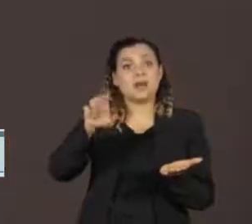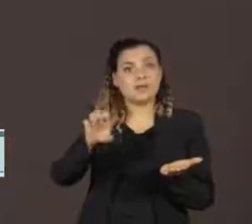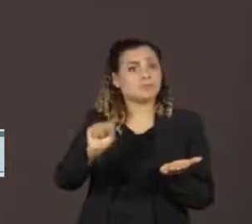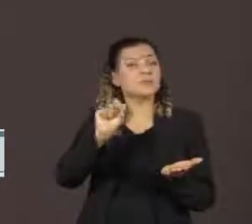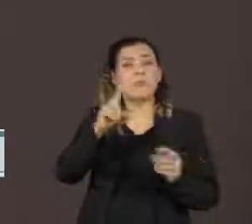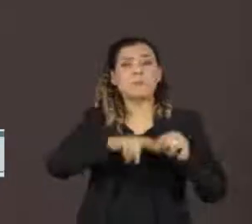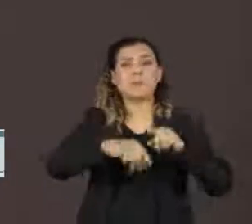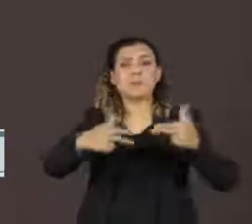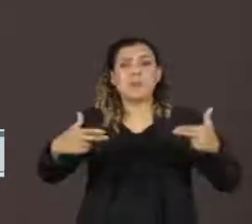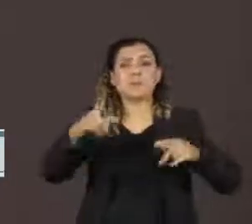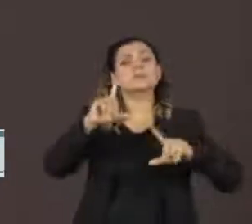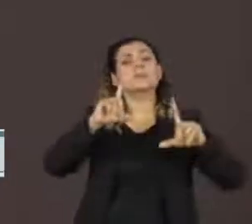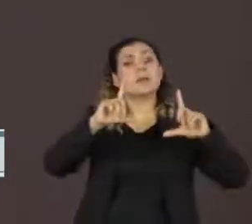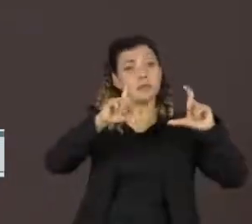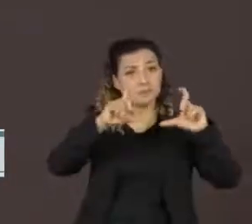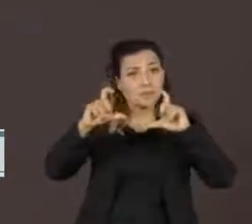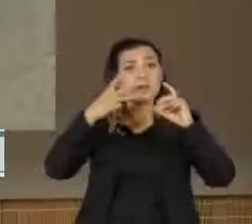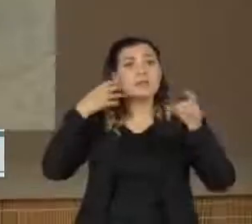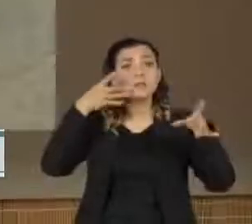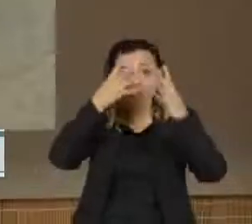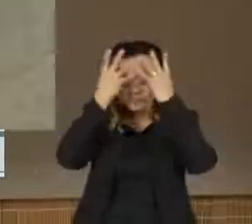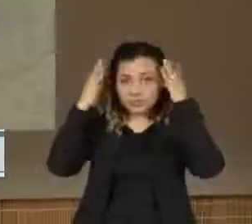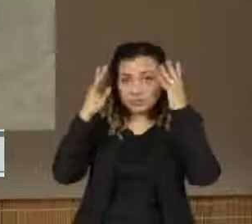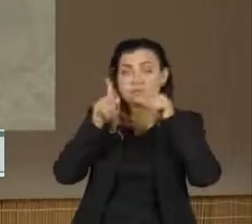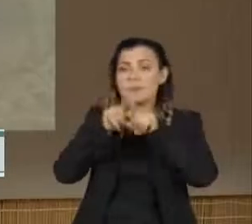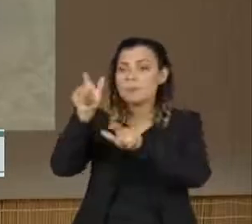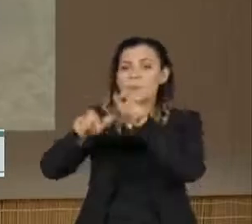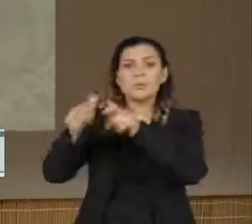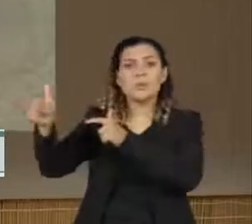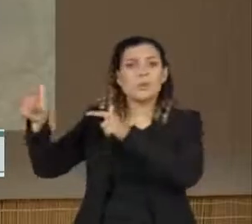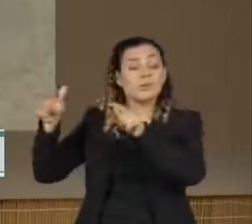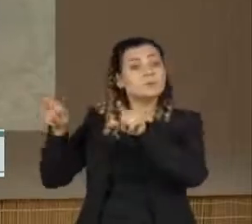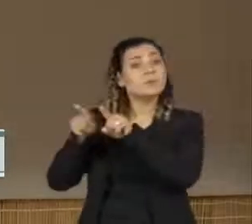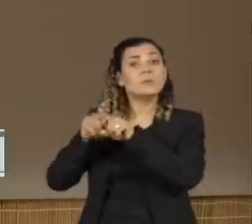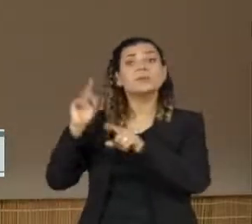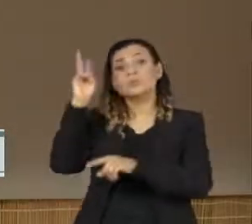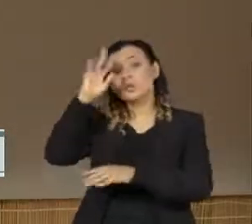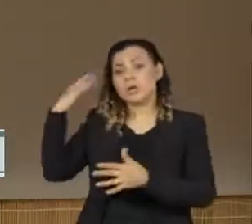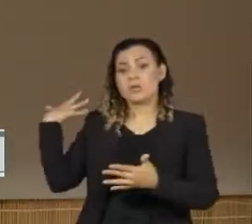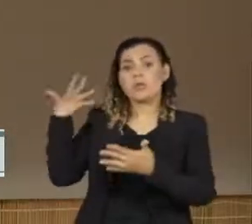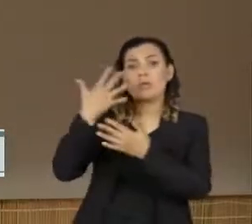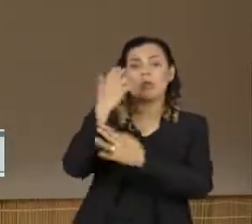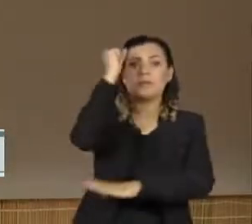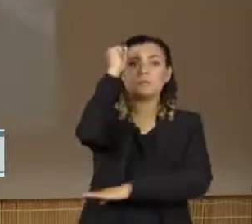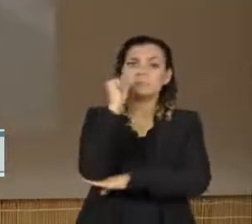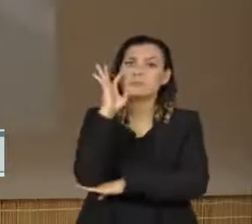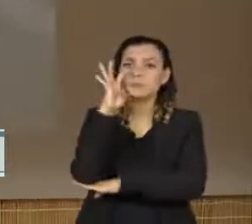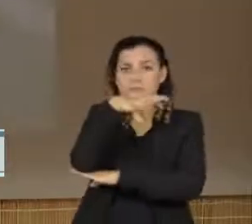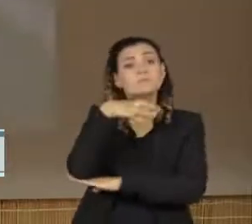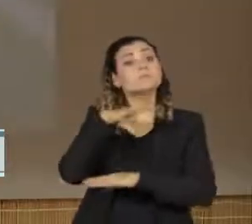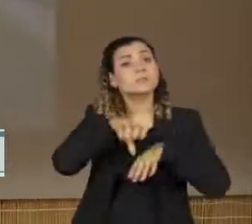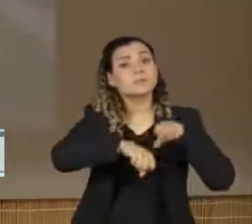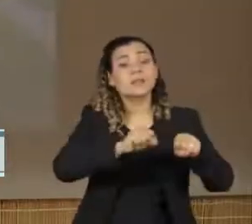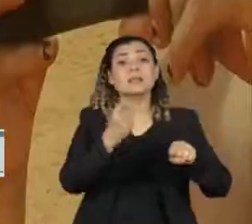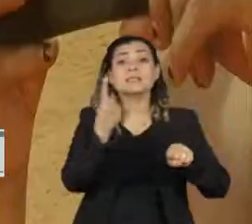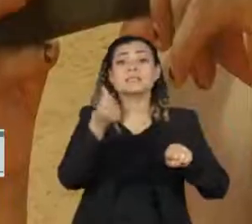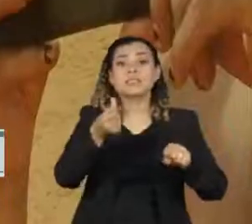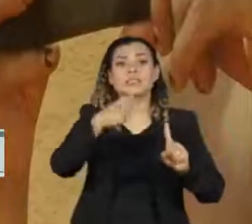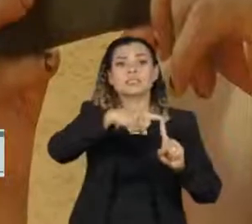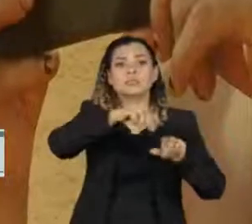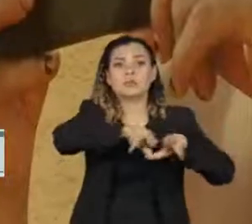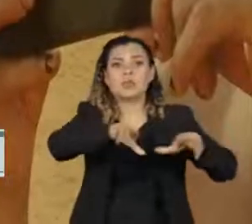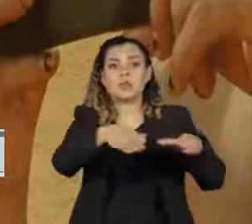produzidos por indígenas e não indígenas sobre a história e a resistência das 16 etnias que compõem a reserva.